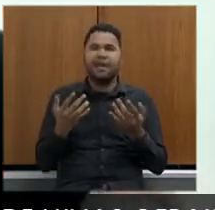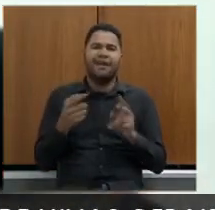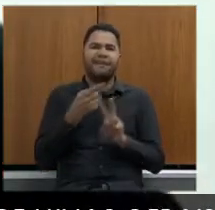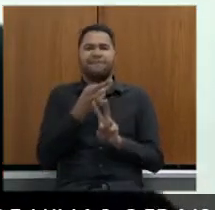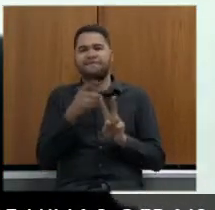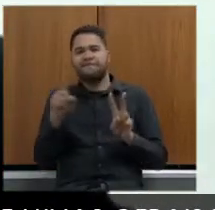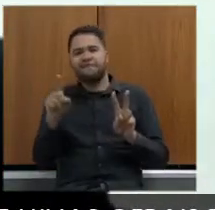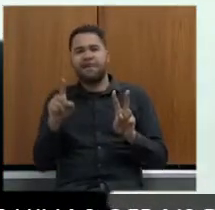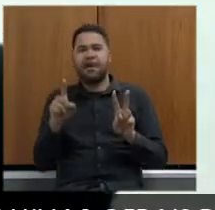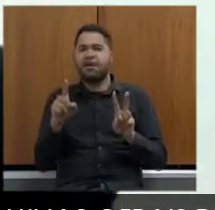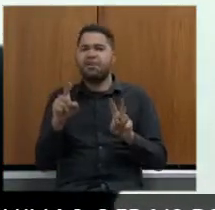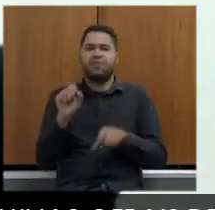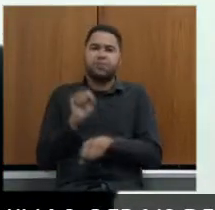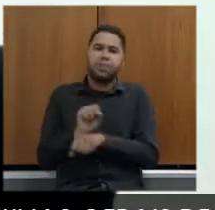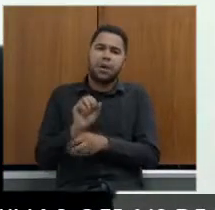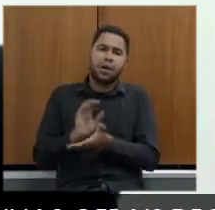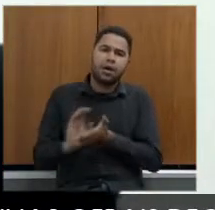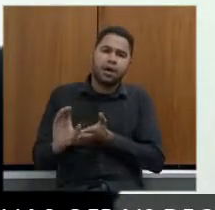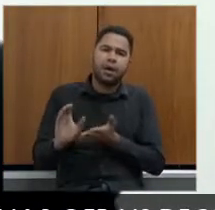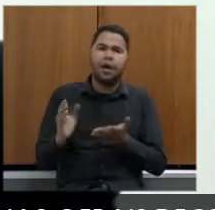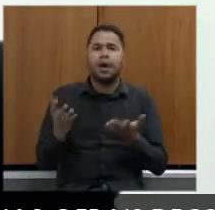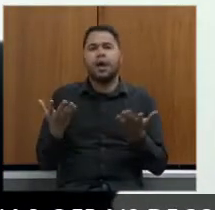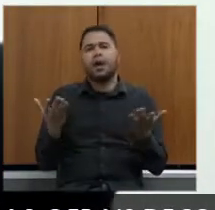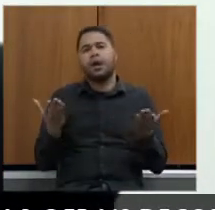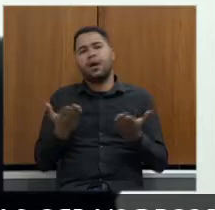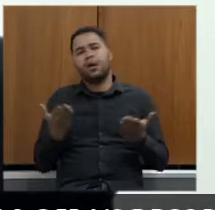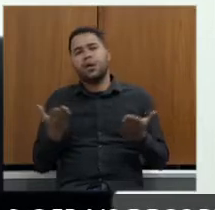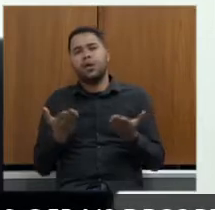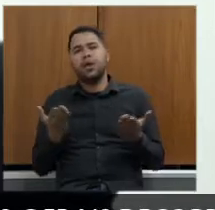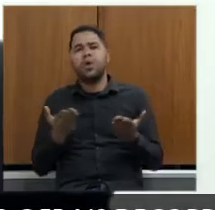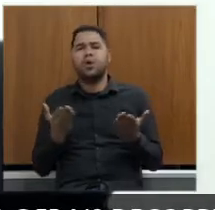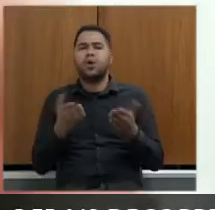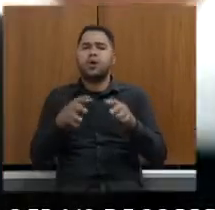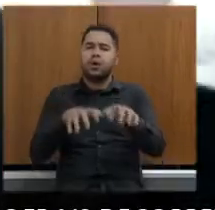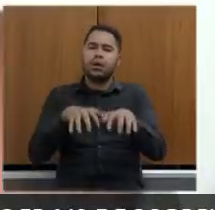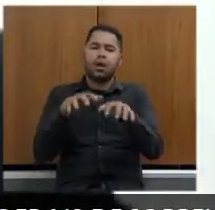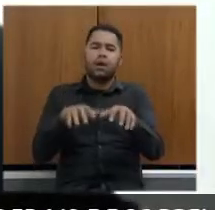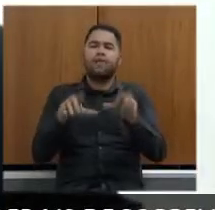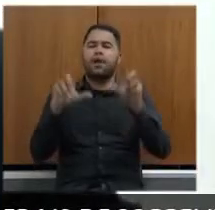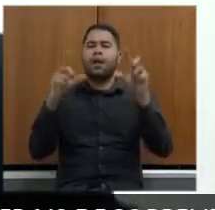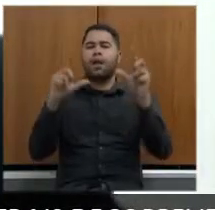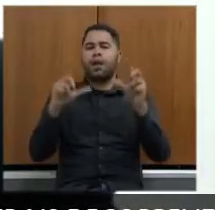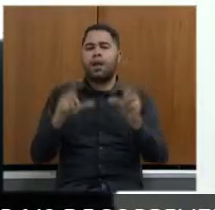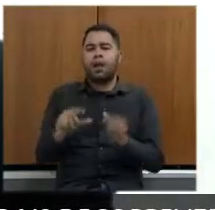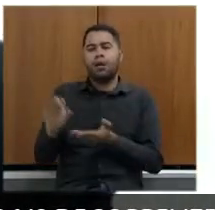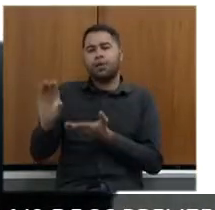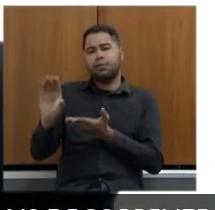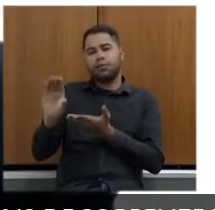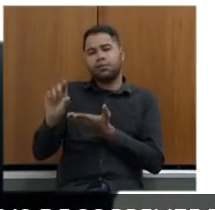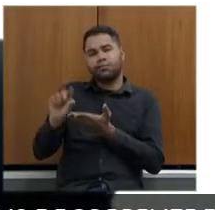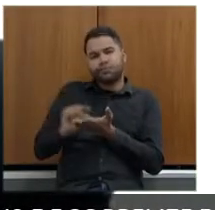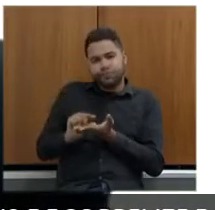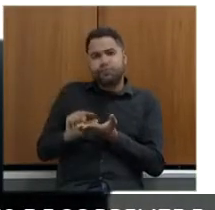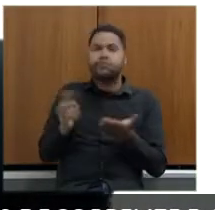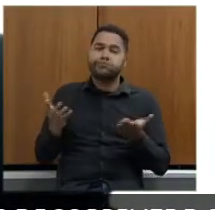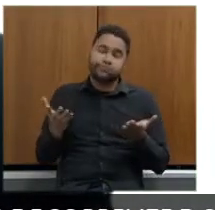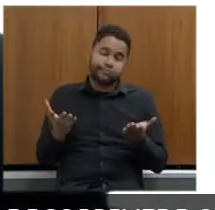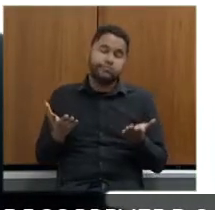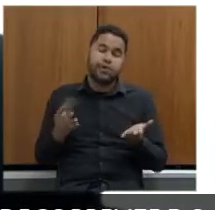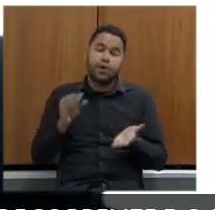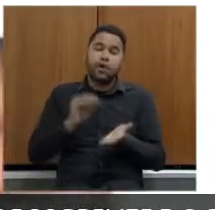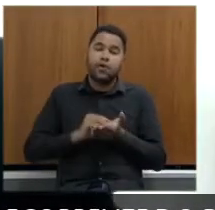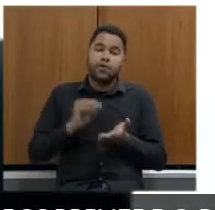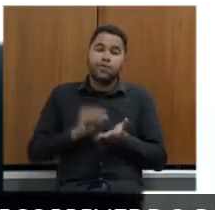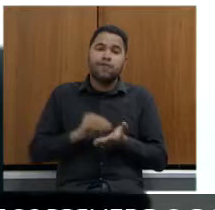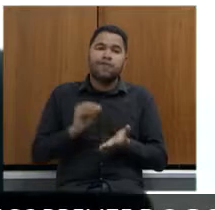vai parar de investir ah com a queda do minério vai cair a arrecadação né e automaticamente com a falta de